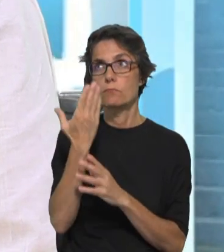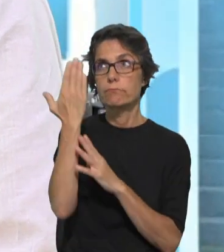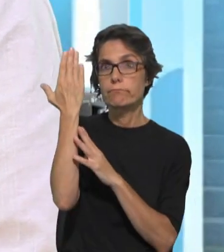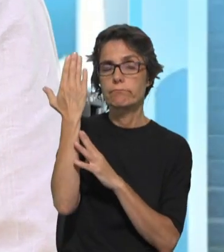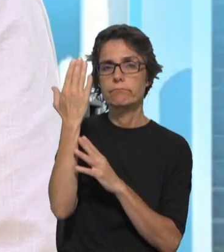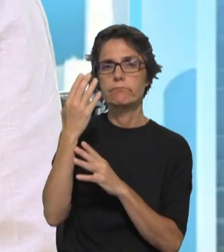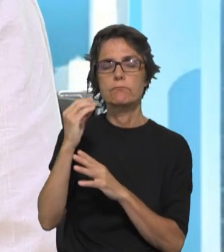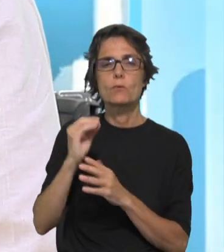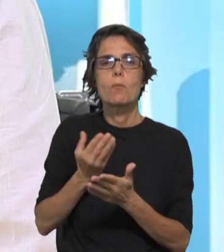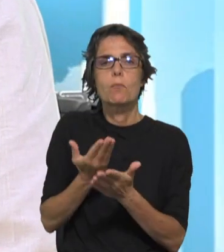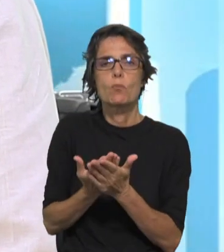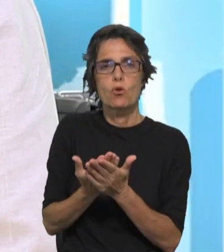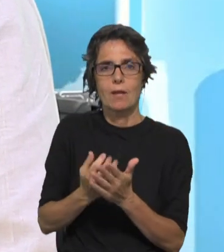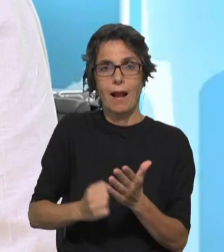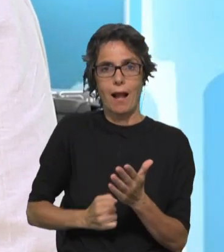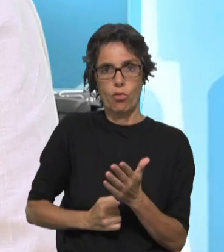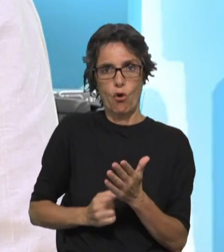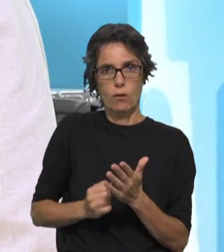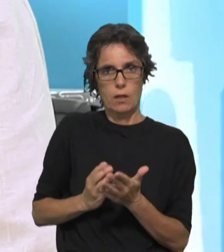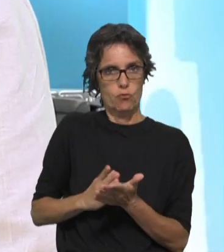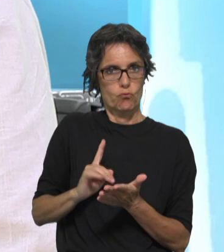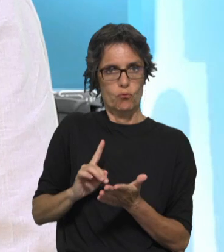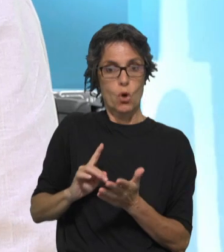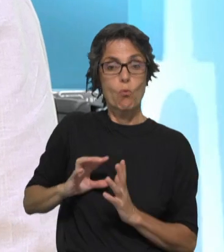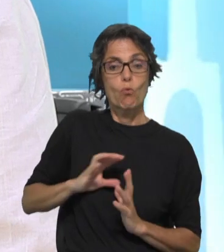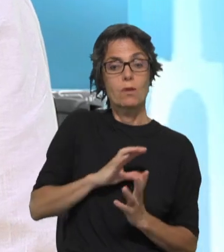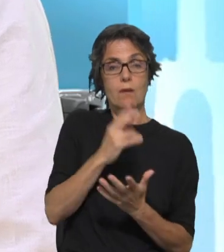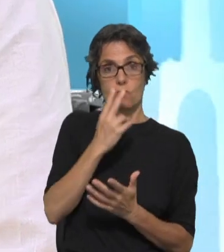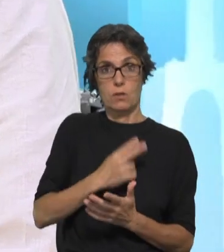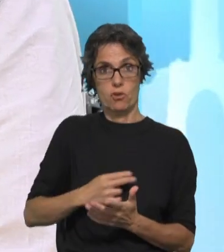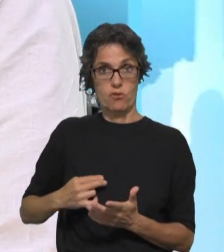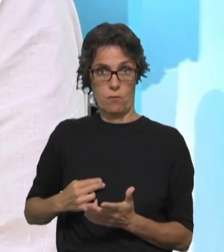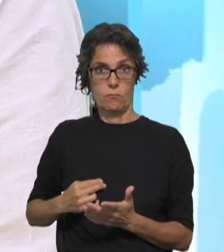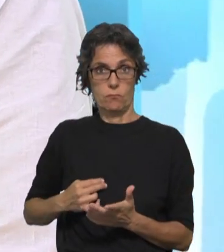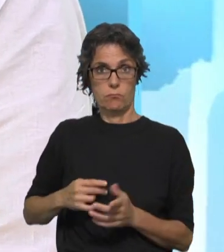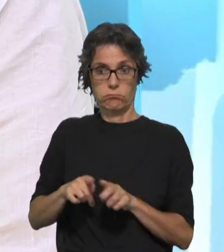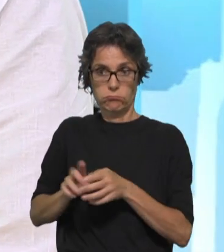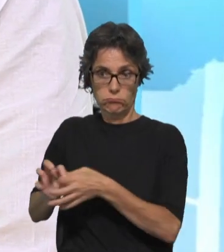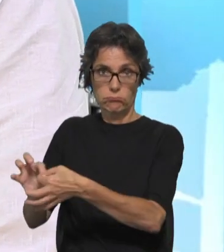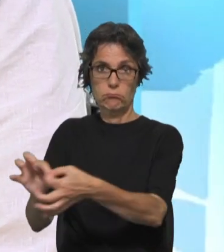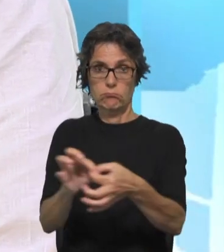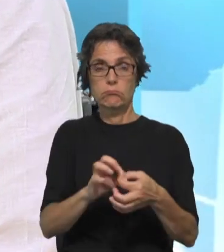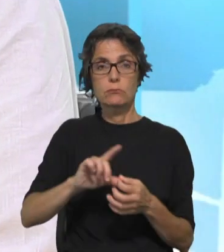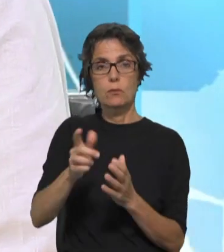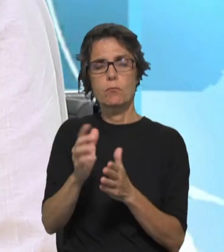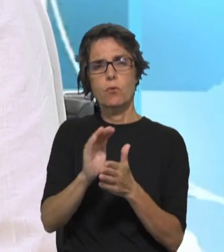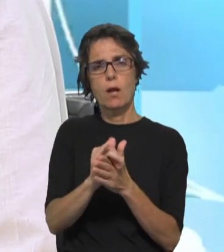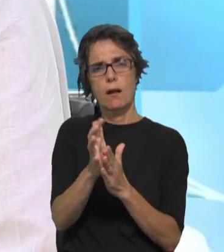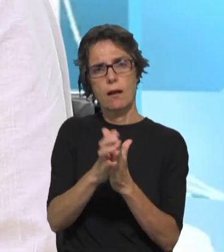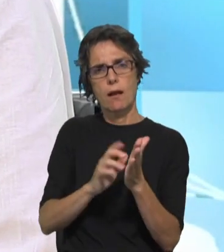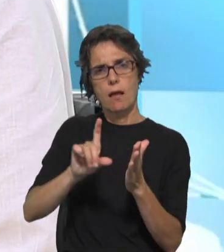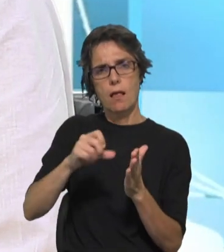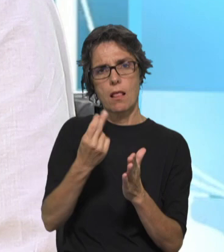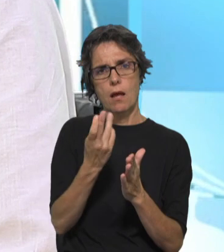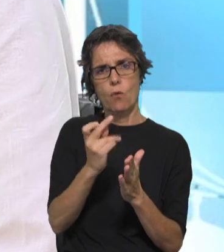católica, ela nasce no universo cristão, mas dos nossos irmãos. Depois, a partir da Laudato Si, Francisco convoca a